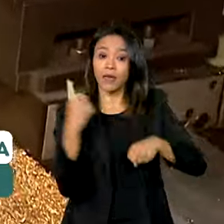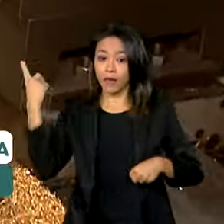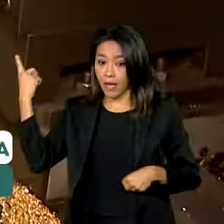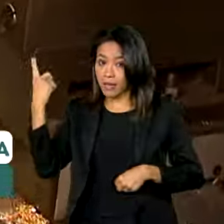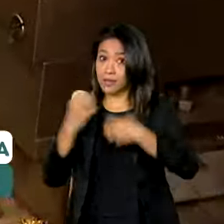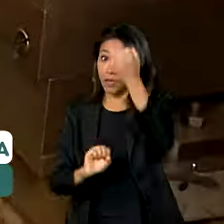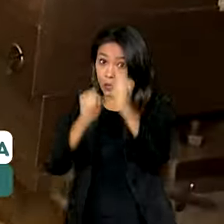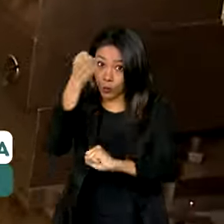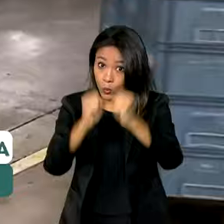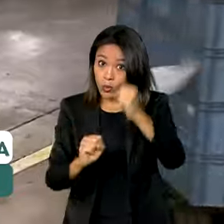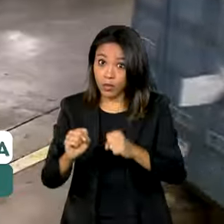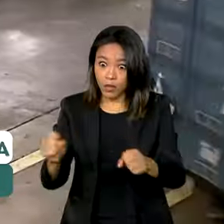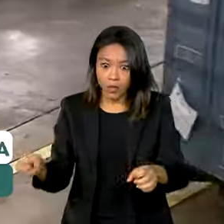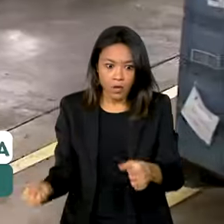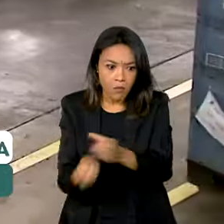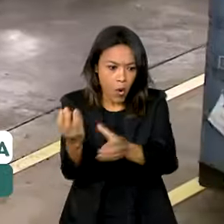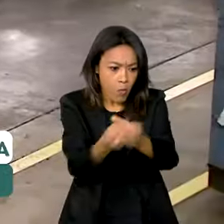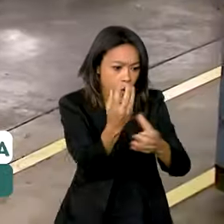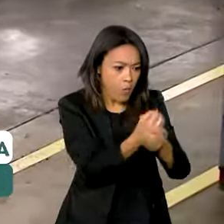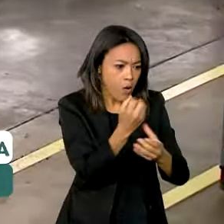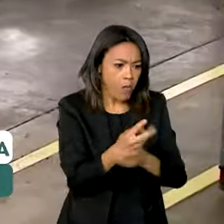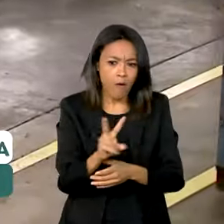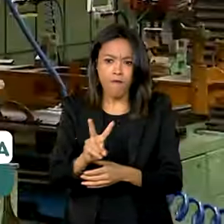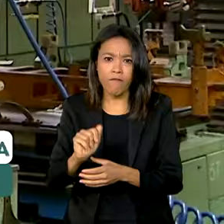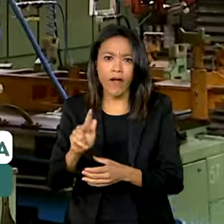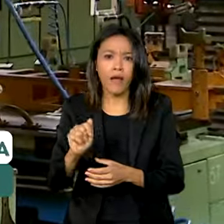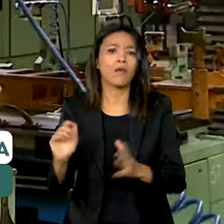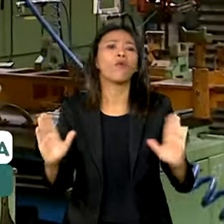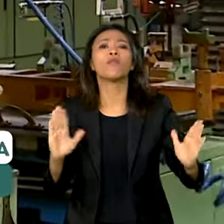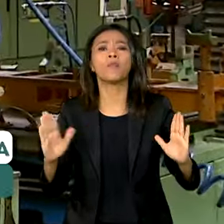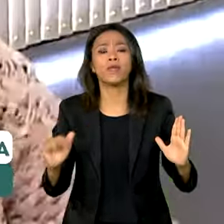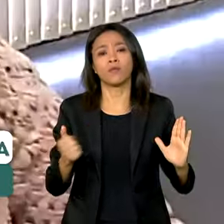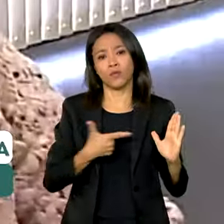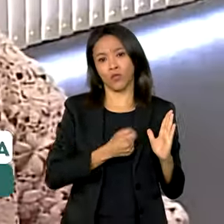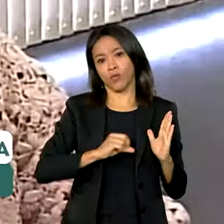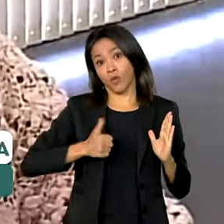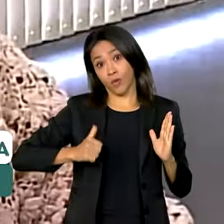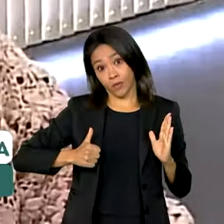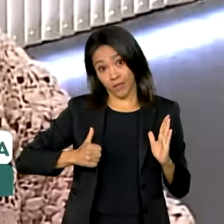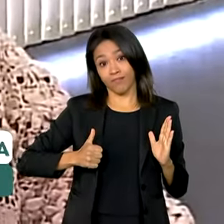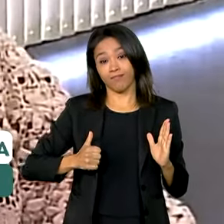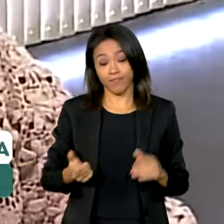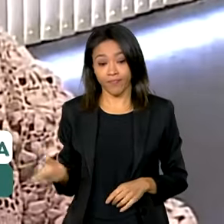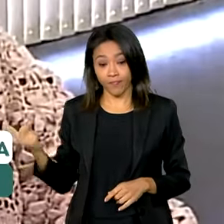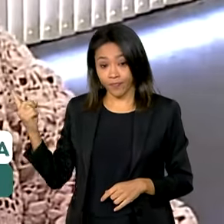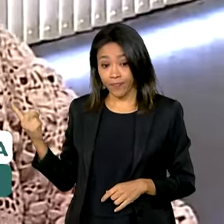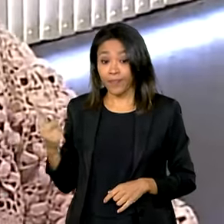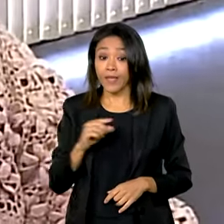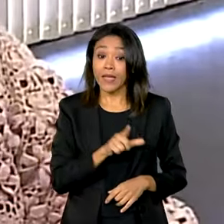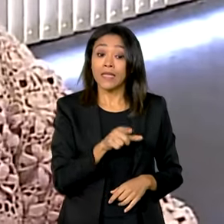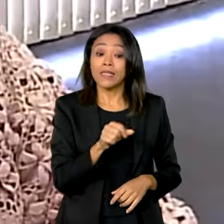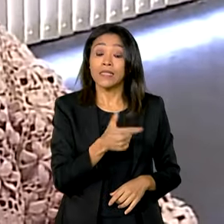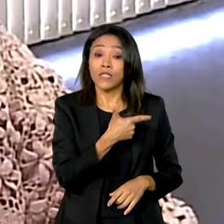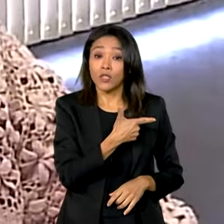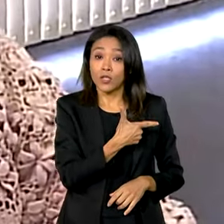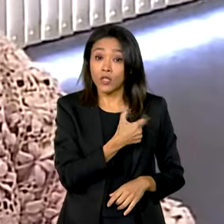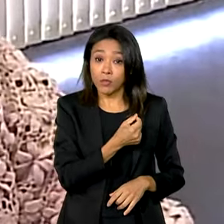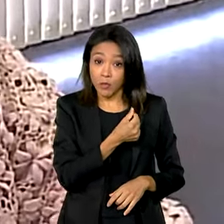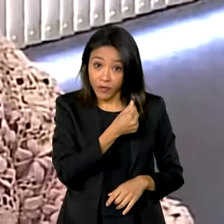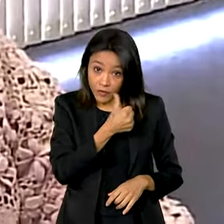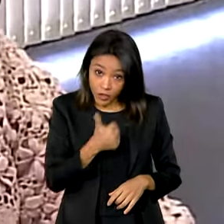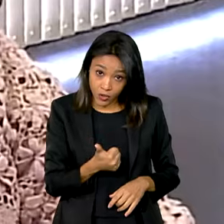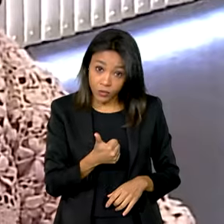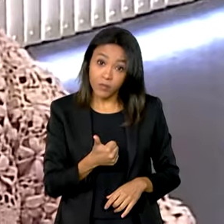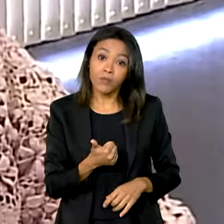gerou tantas vagas novas de emprego foi no ano de 2011. Se a gente descontar 2021, que é